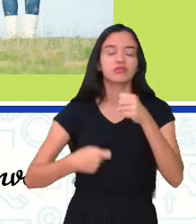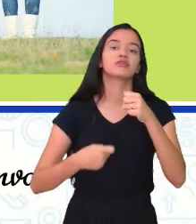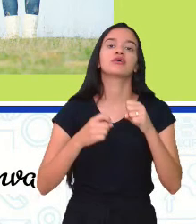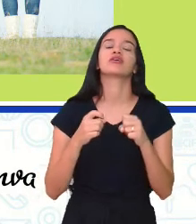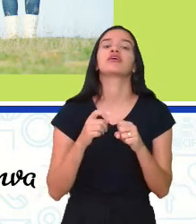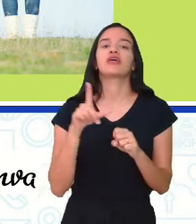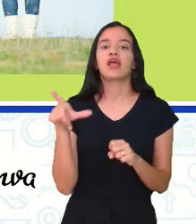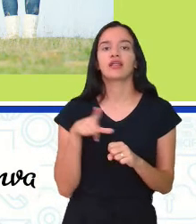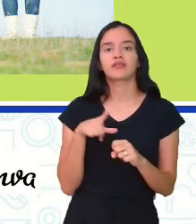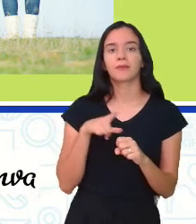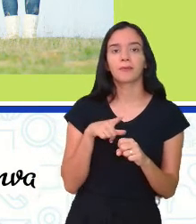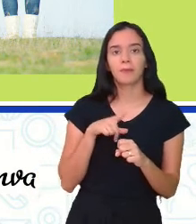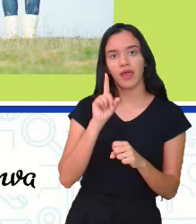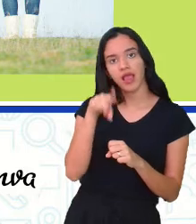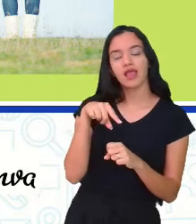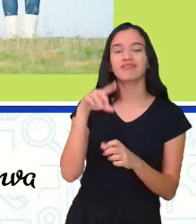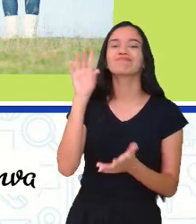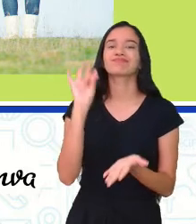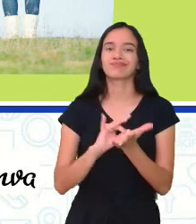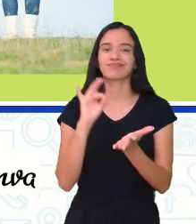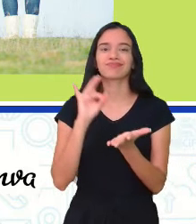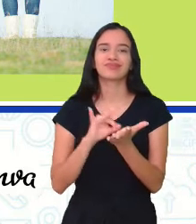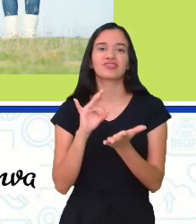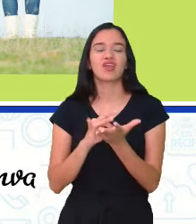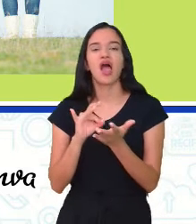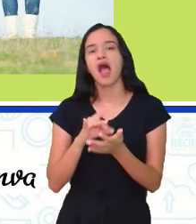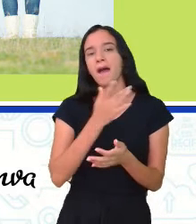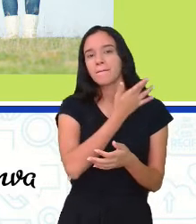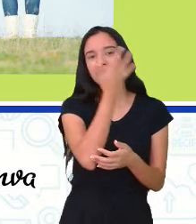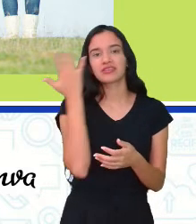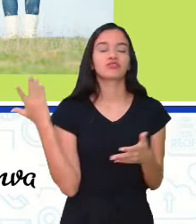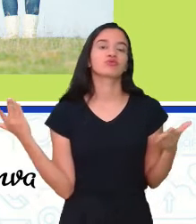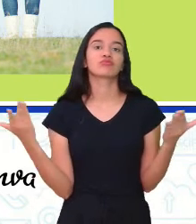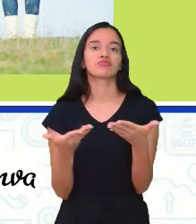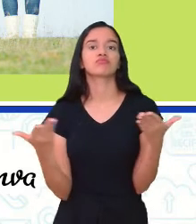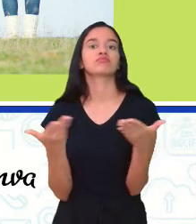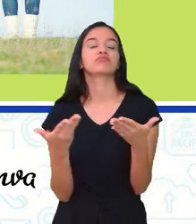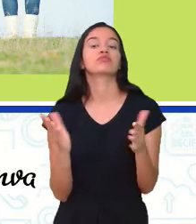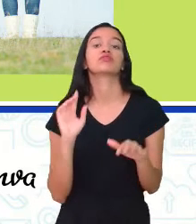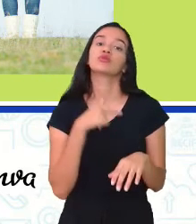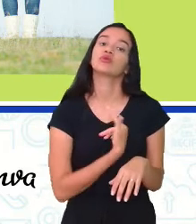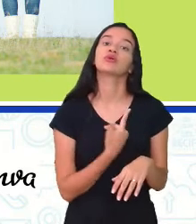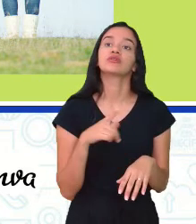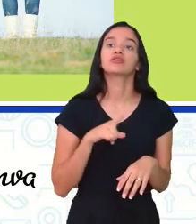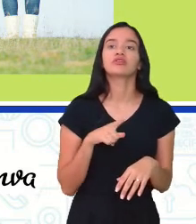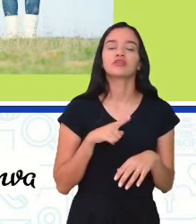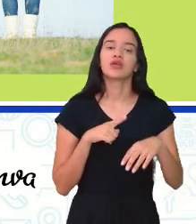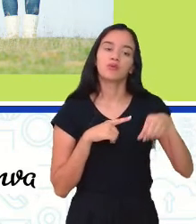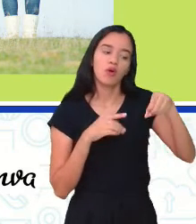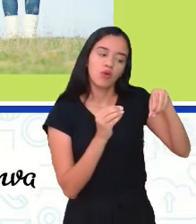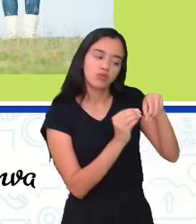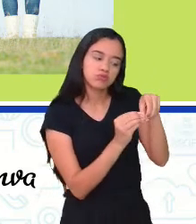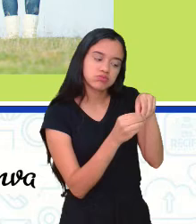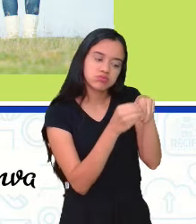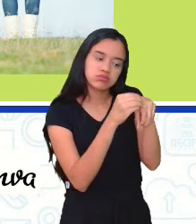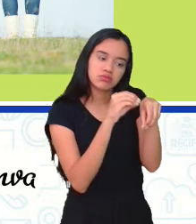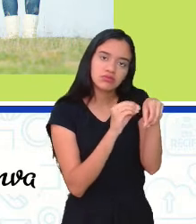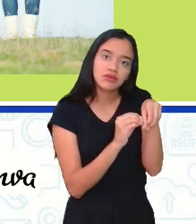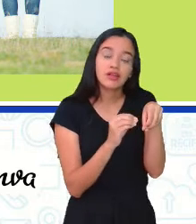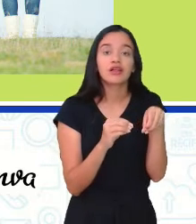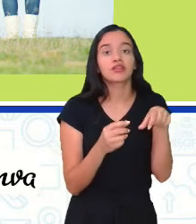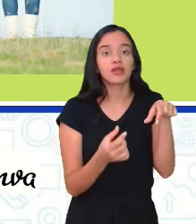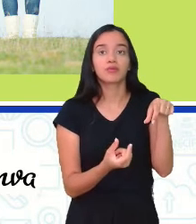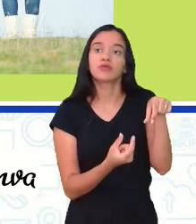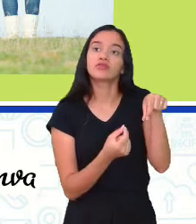acometem realmente muitas pessoas atualmente. Então, nós temos o HPV, nós temos a